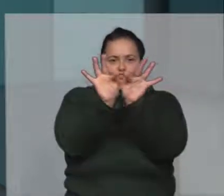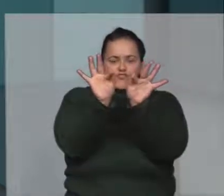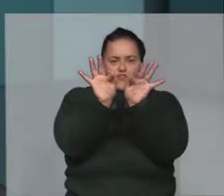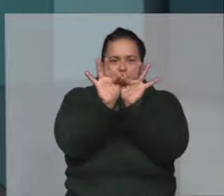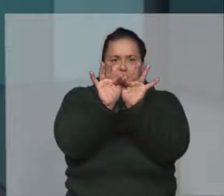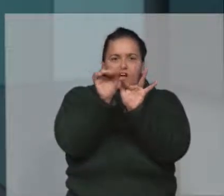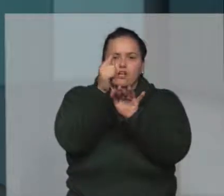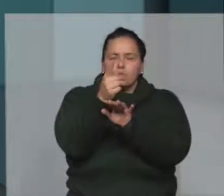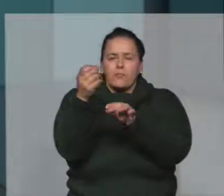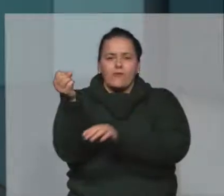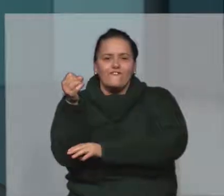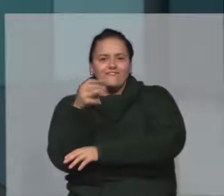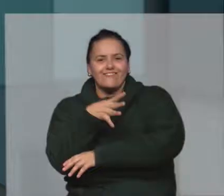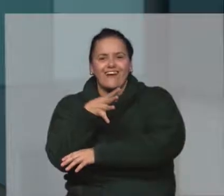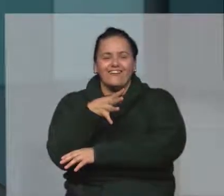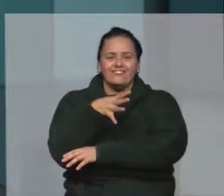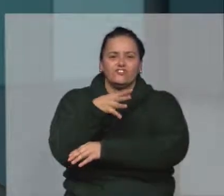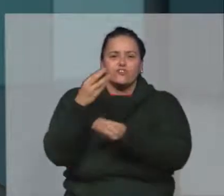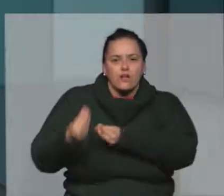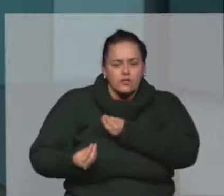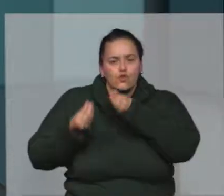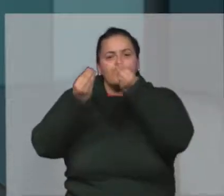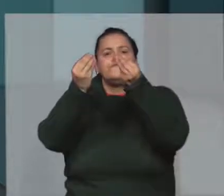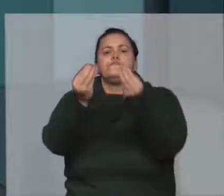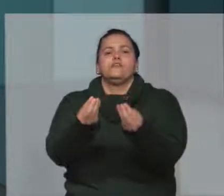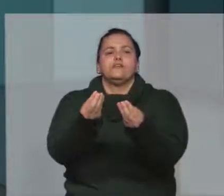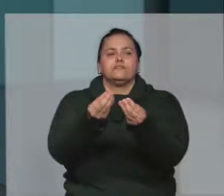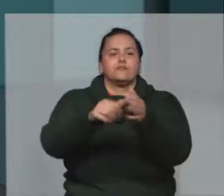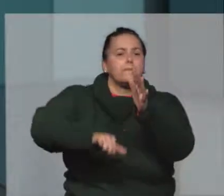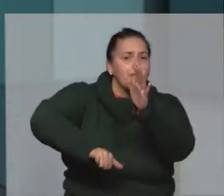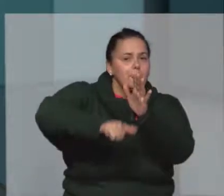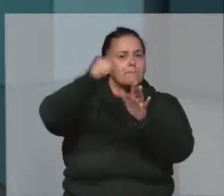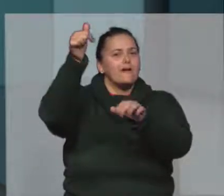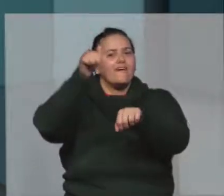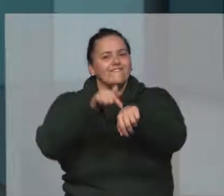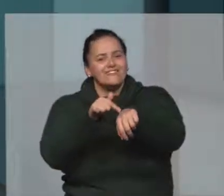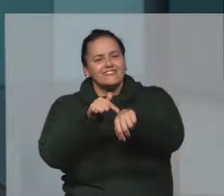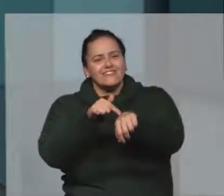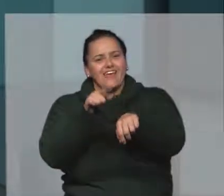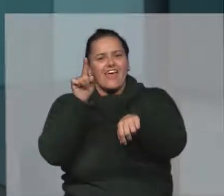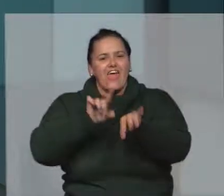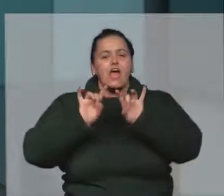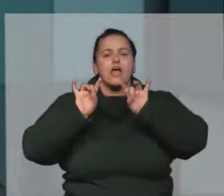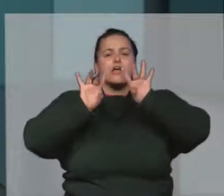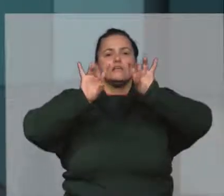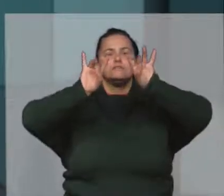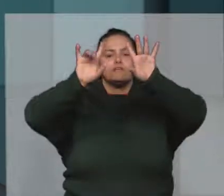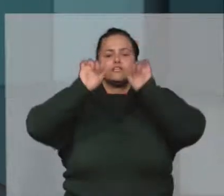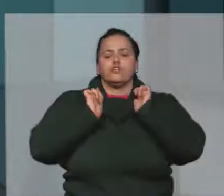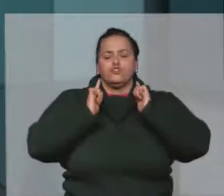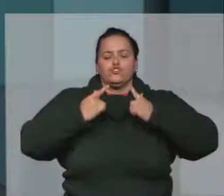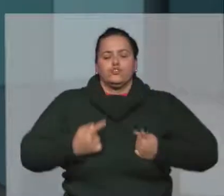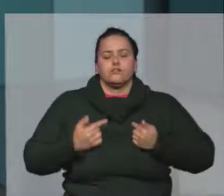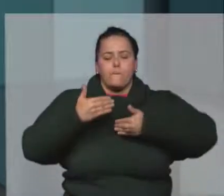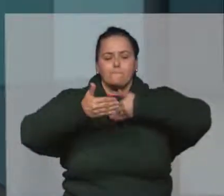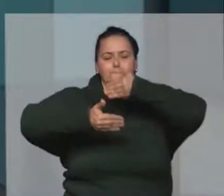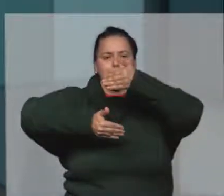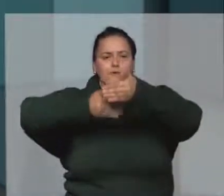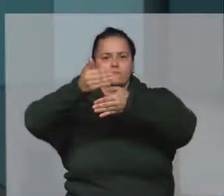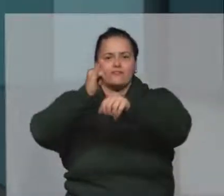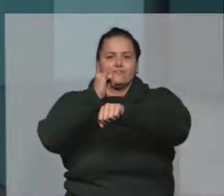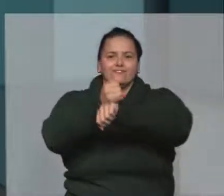Fevale e uma das novidades que estão sendo oferecidas pela primeira vez é a especialização gestão de